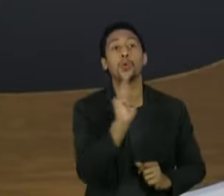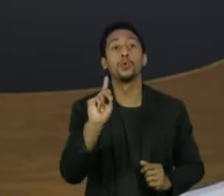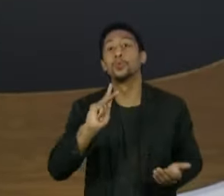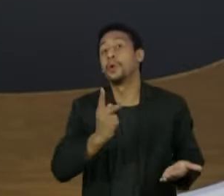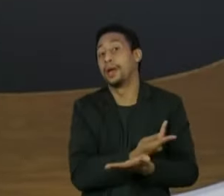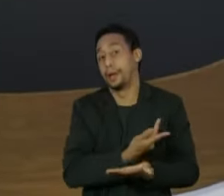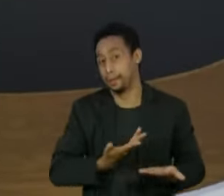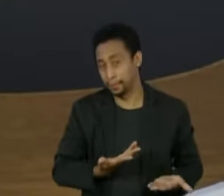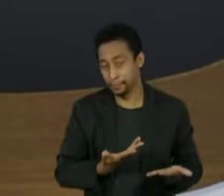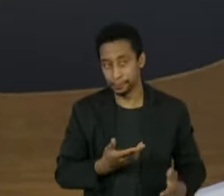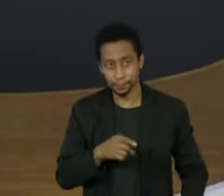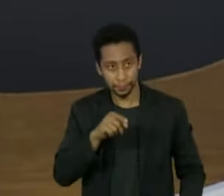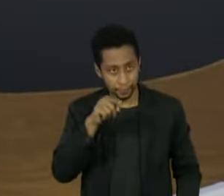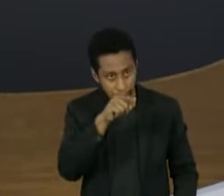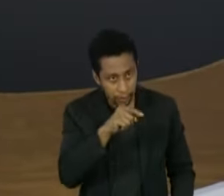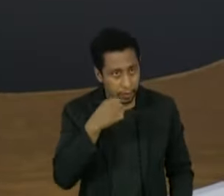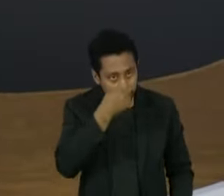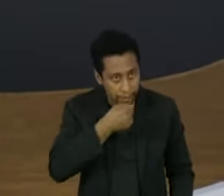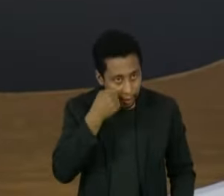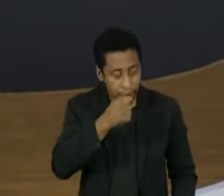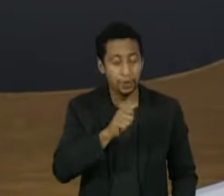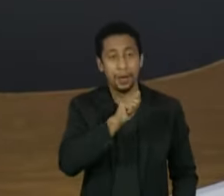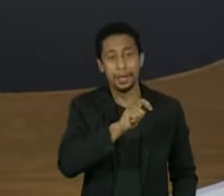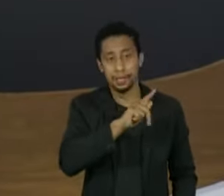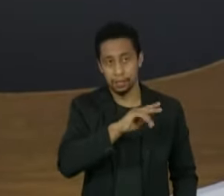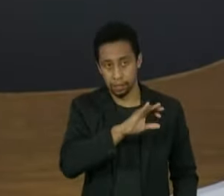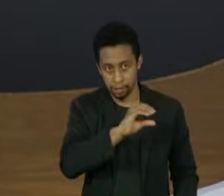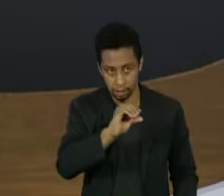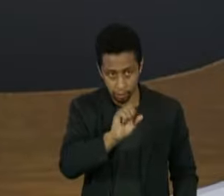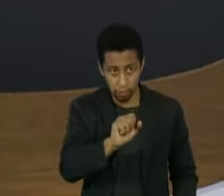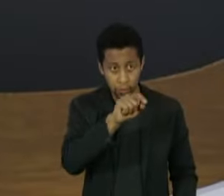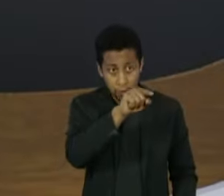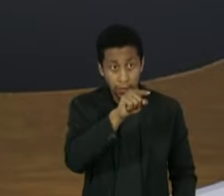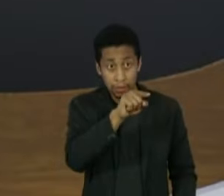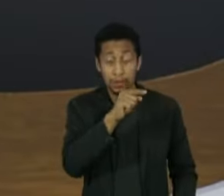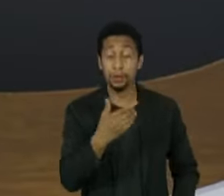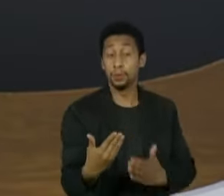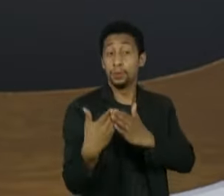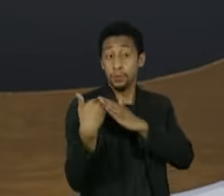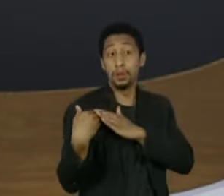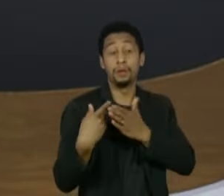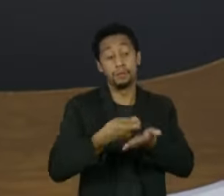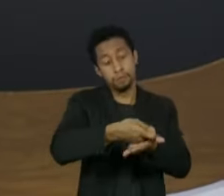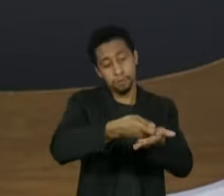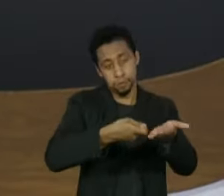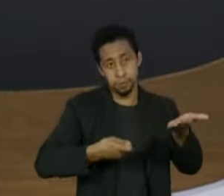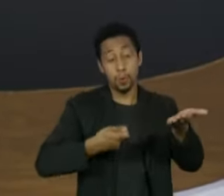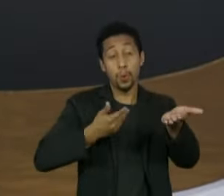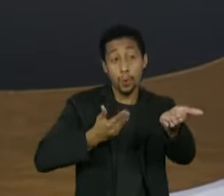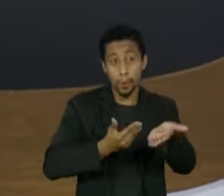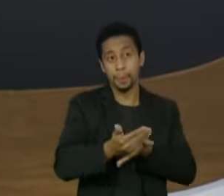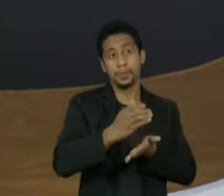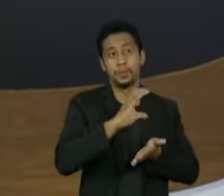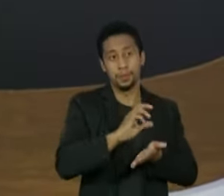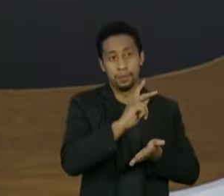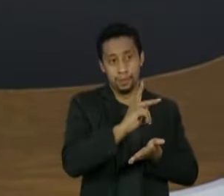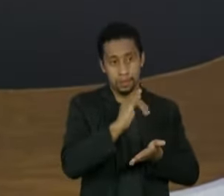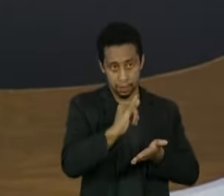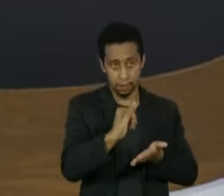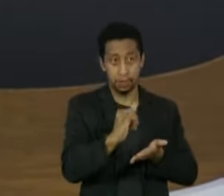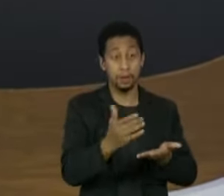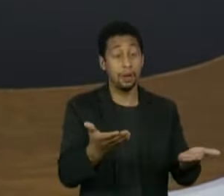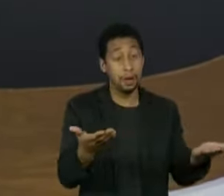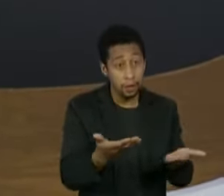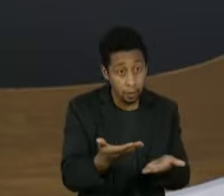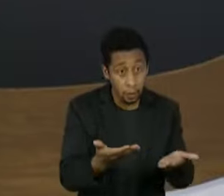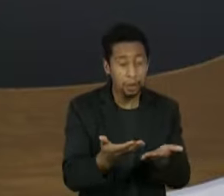Alessandro, o senhor é autor, como eu falei, na abertura do requerimento que originou a CPI e agora, nesse epílogo, oferece